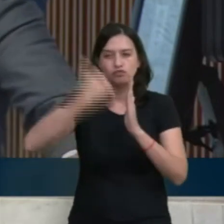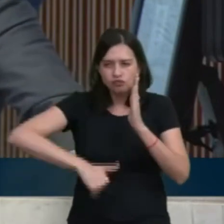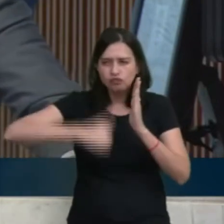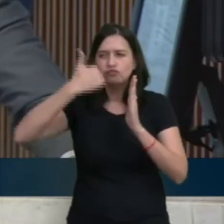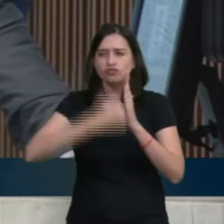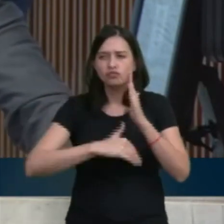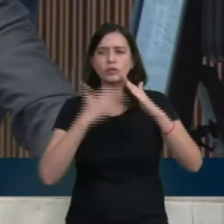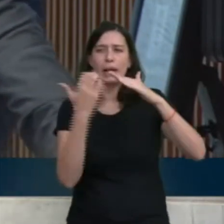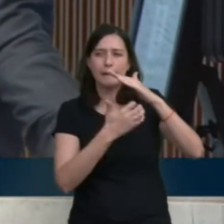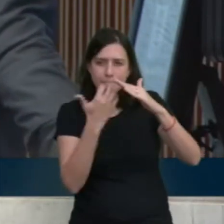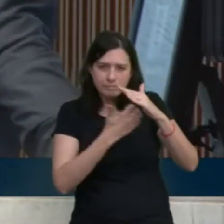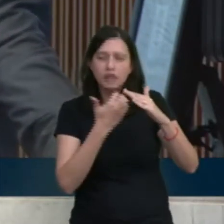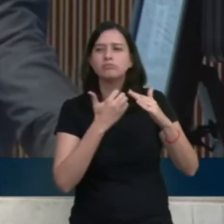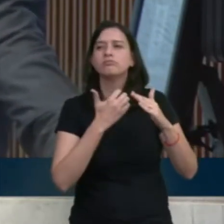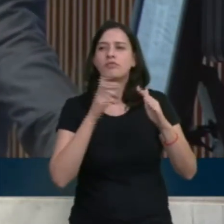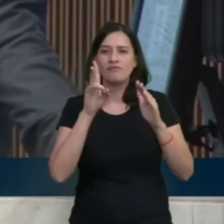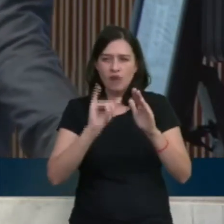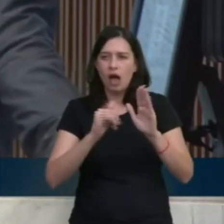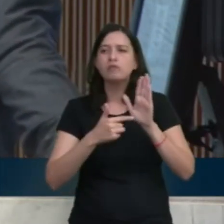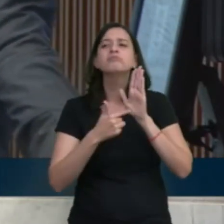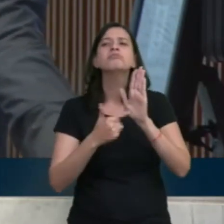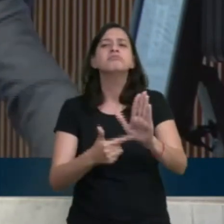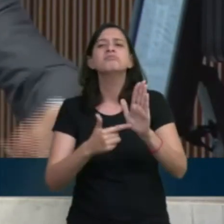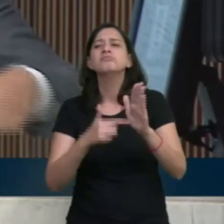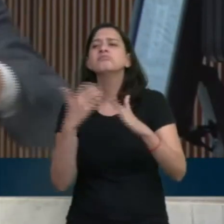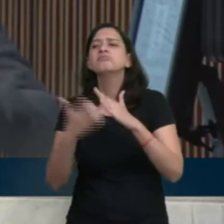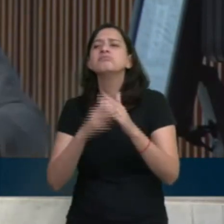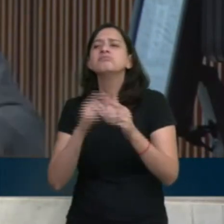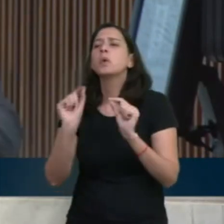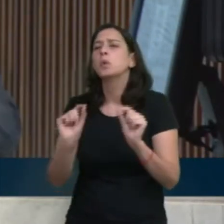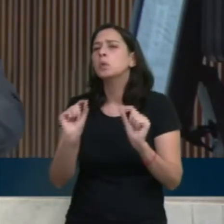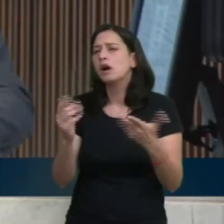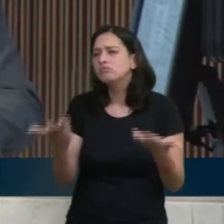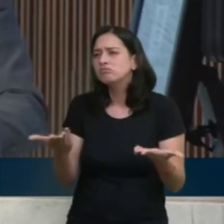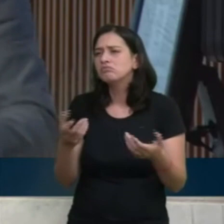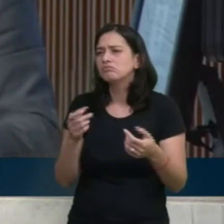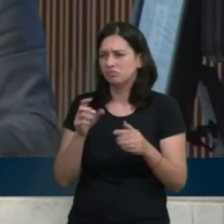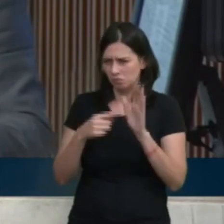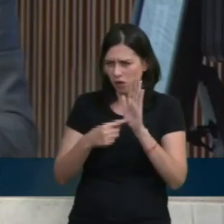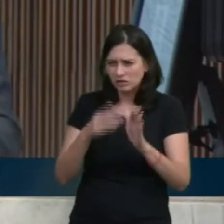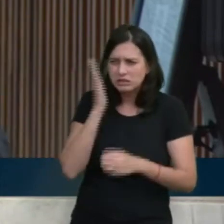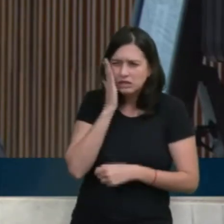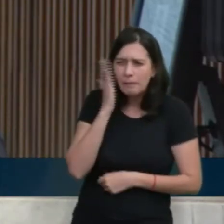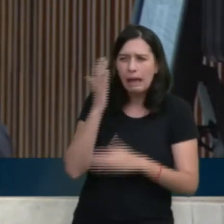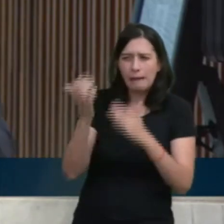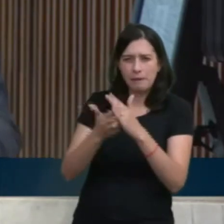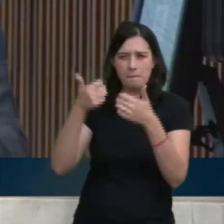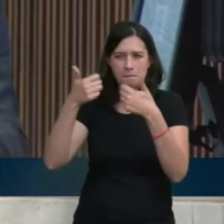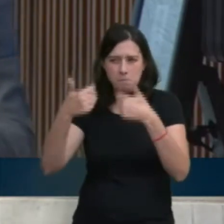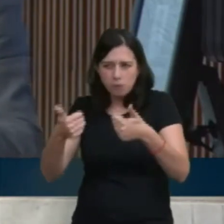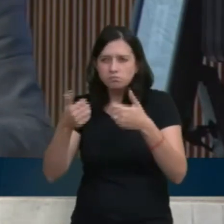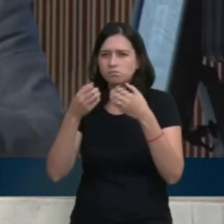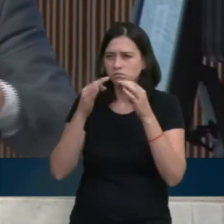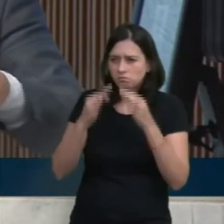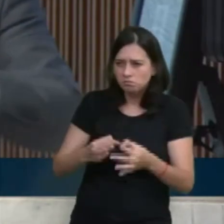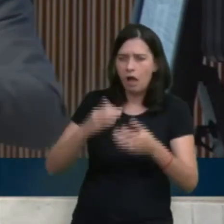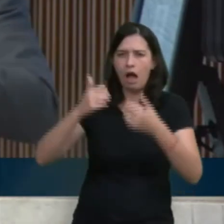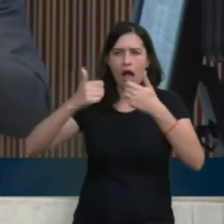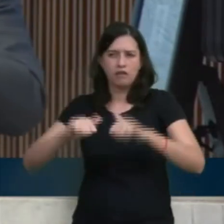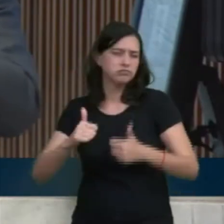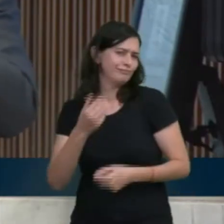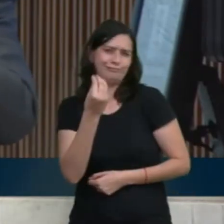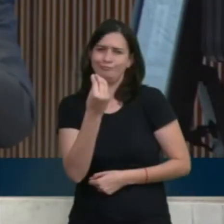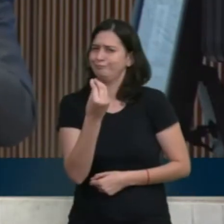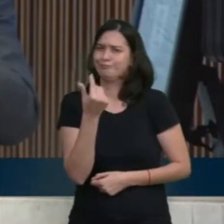mecanismo transparente, eficiente, de controle, e para ver se está tendo retorno para as pessoas da geração de